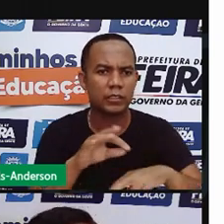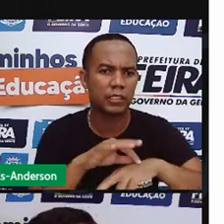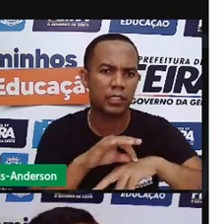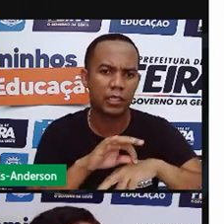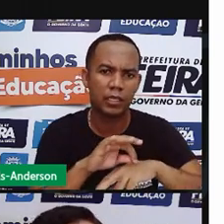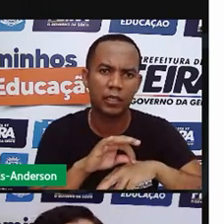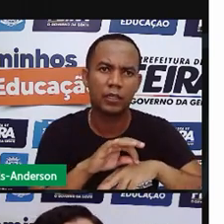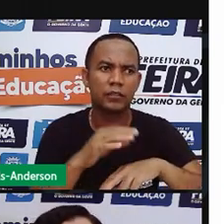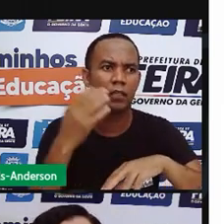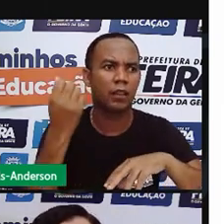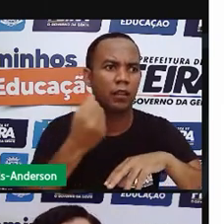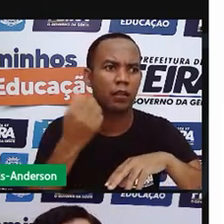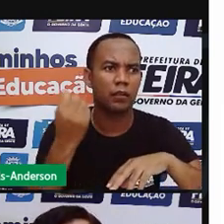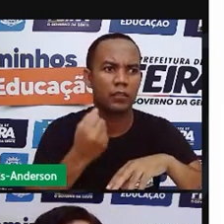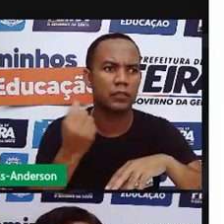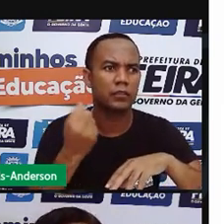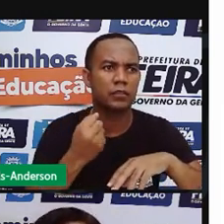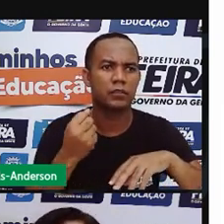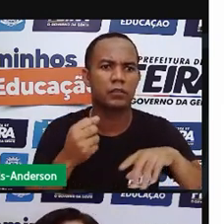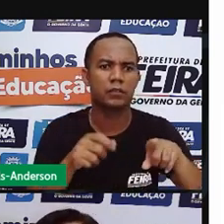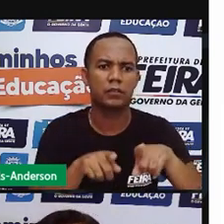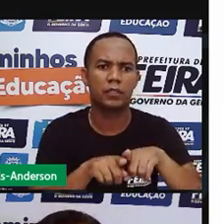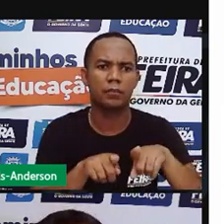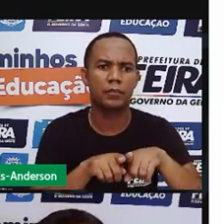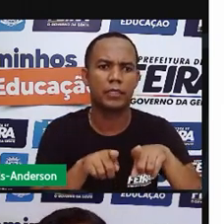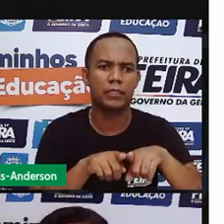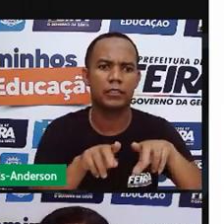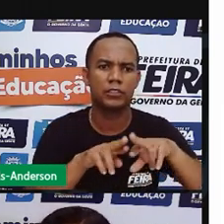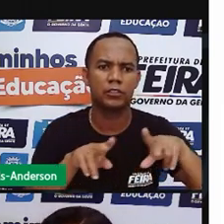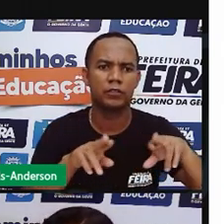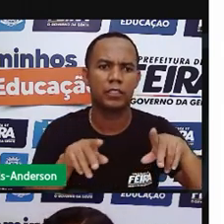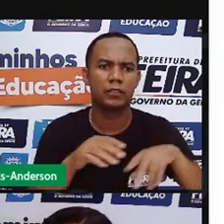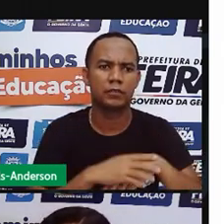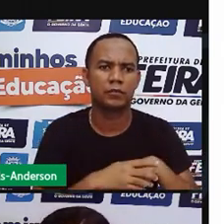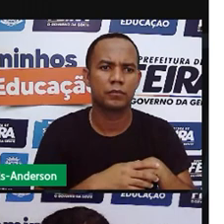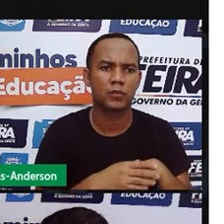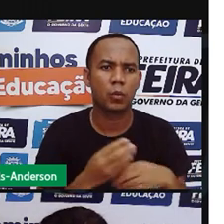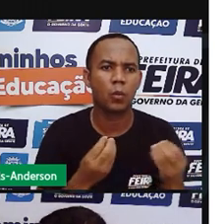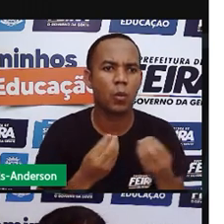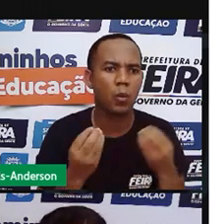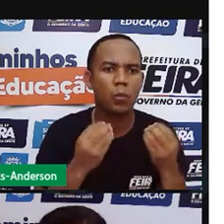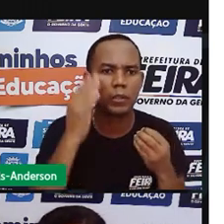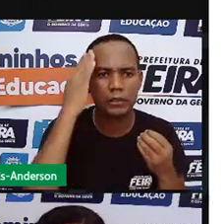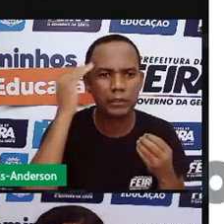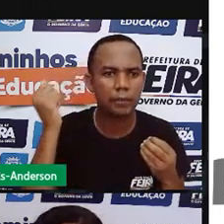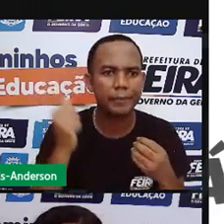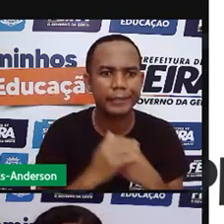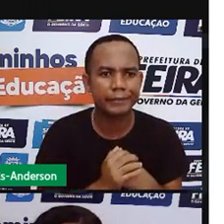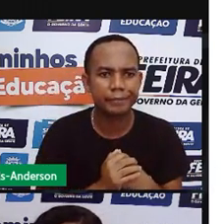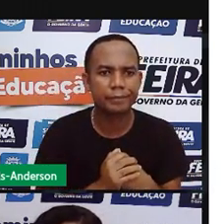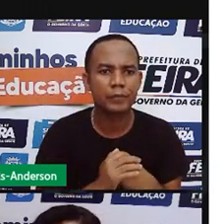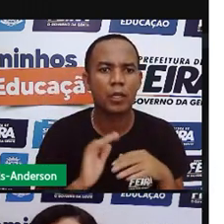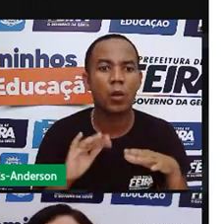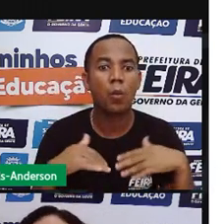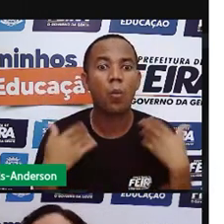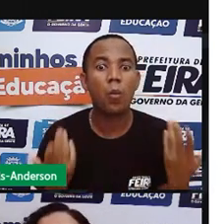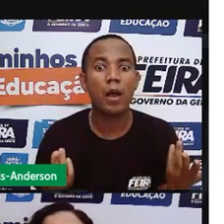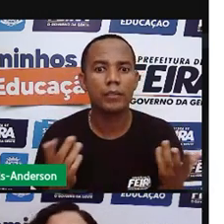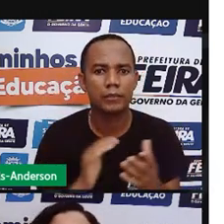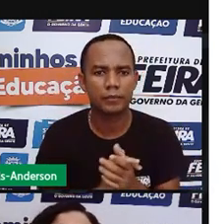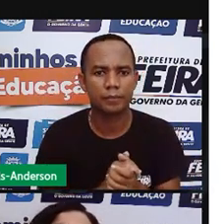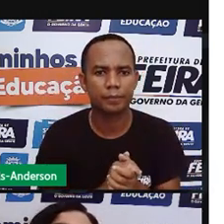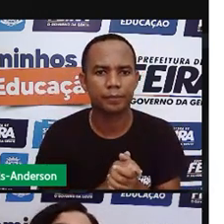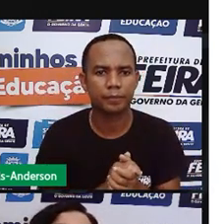utiliza o leite e utiliza a lã. E a gente vai ficar sabendo quais tipos são agora.